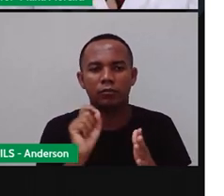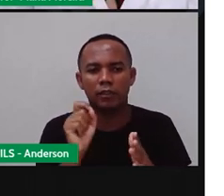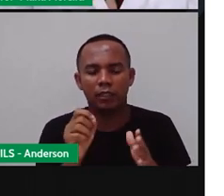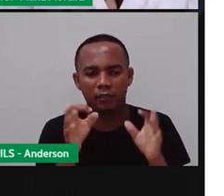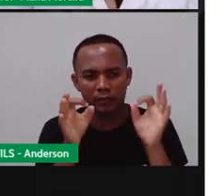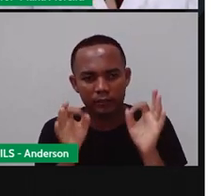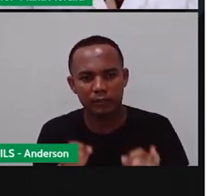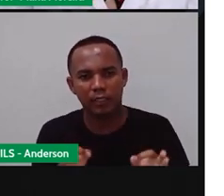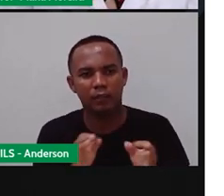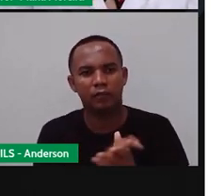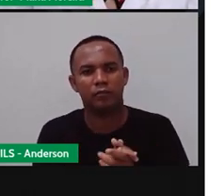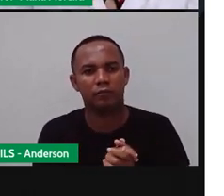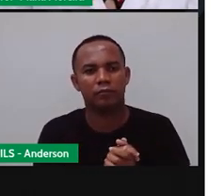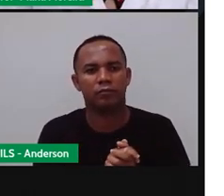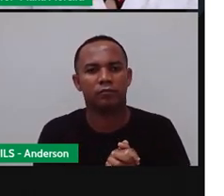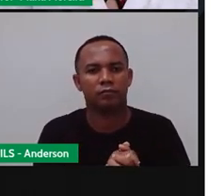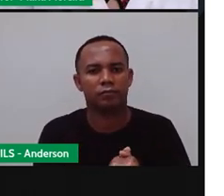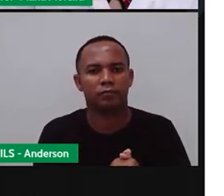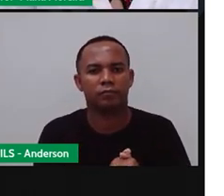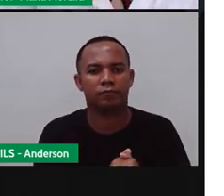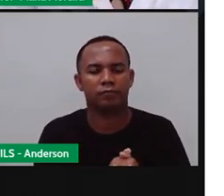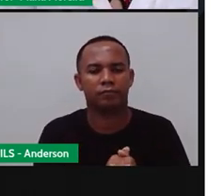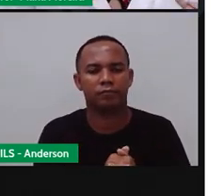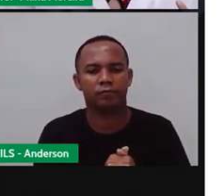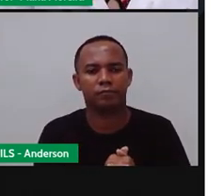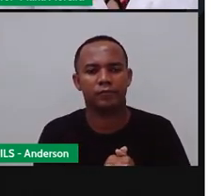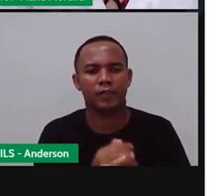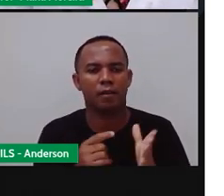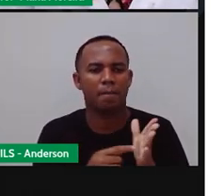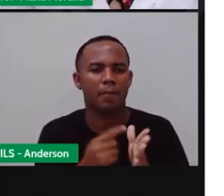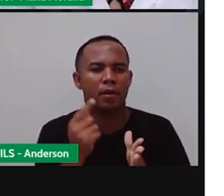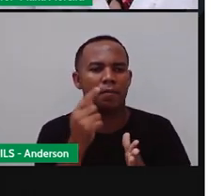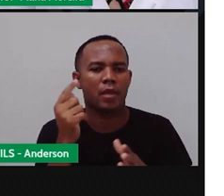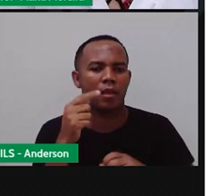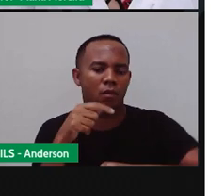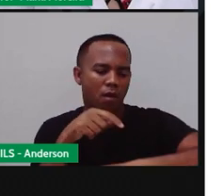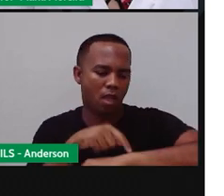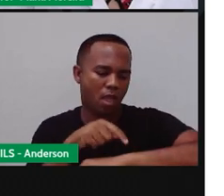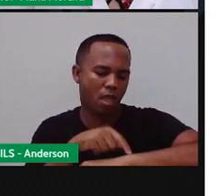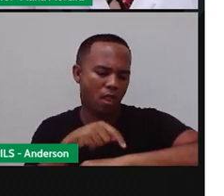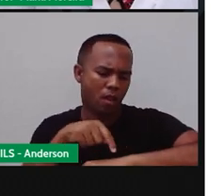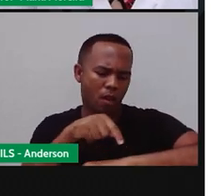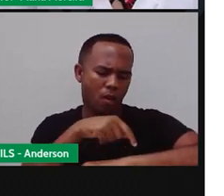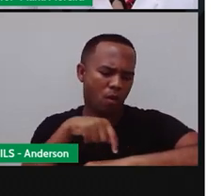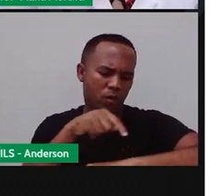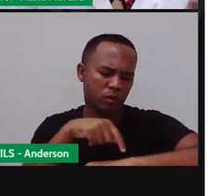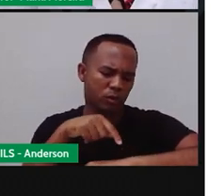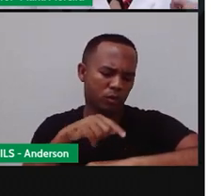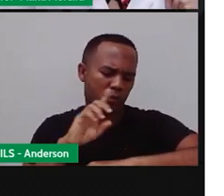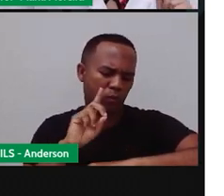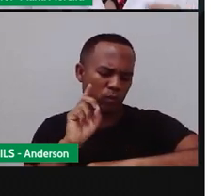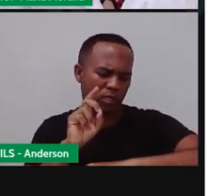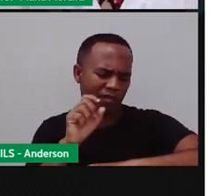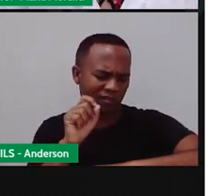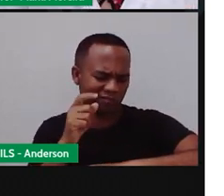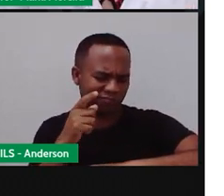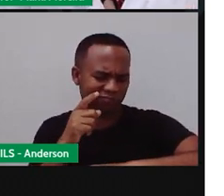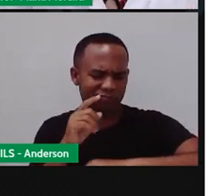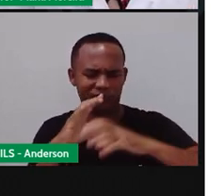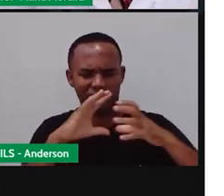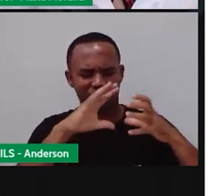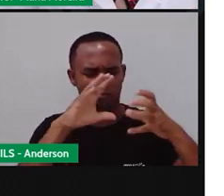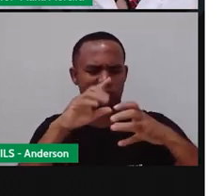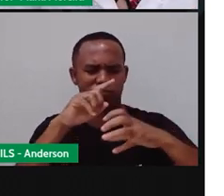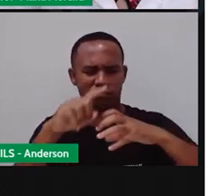certo. Entenderam agora? Bom, os primeiros relógios controlavam o tempo de acordo com a posição da Terra